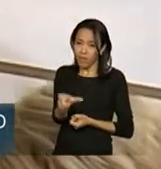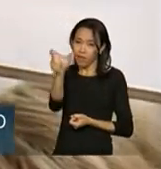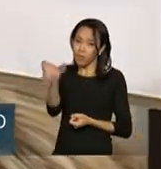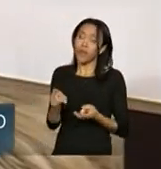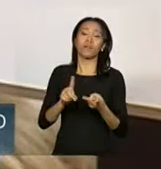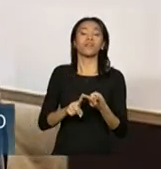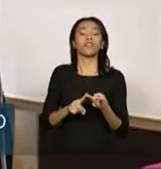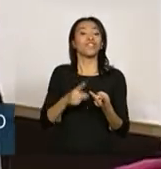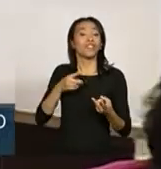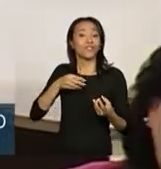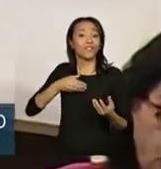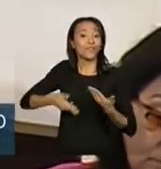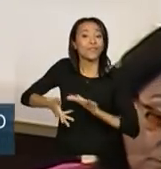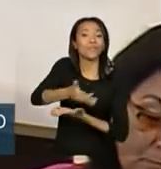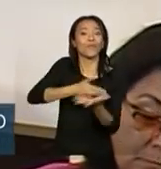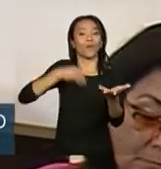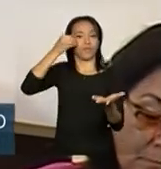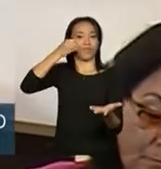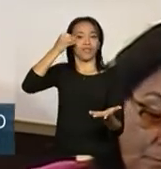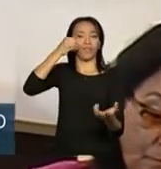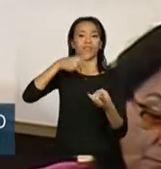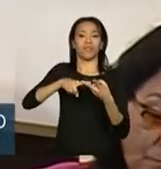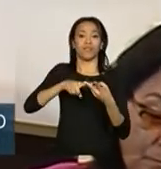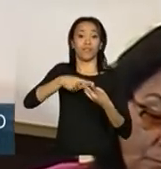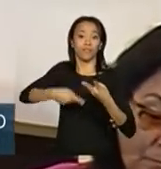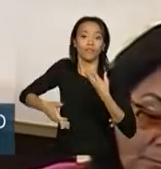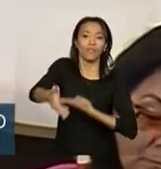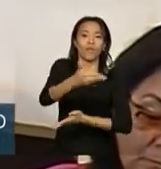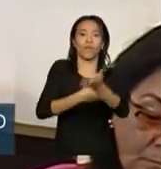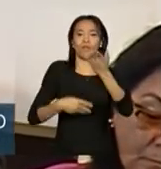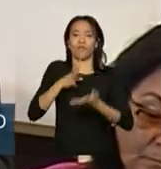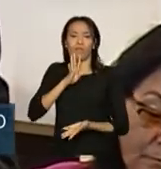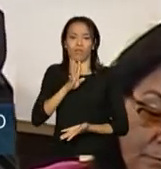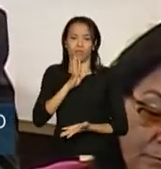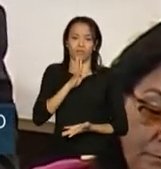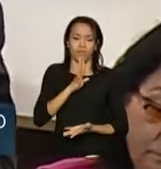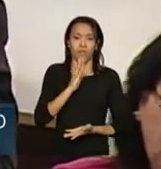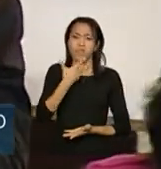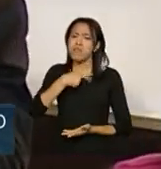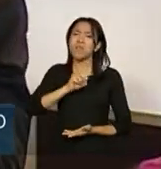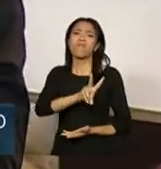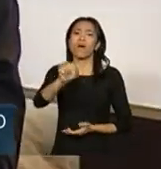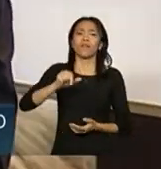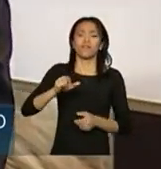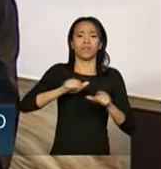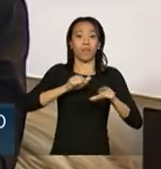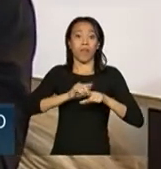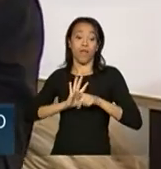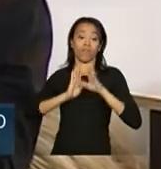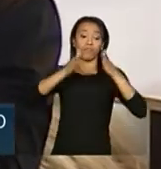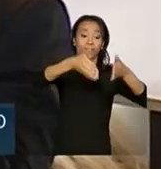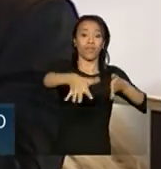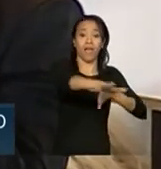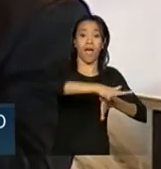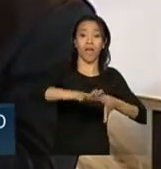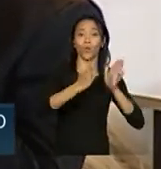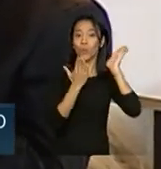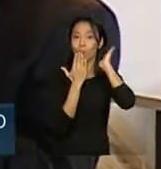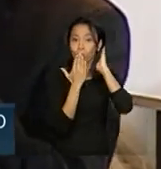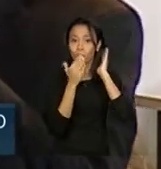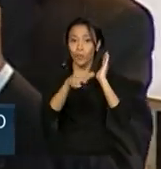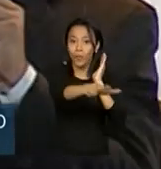experiências, troca de conhecimentos. Quem vai trabalhar na área indígena, além